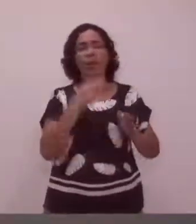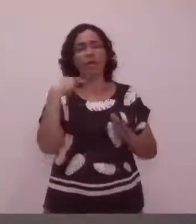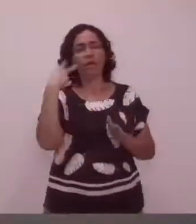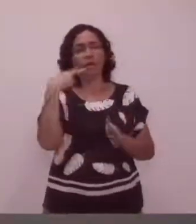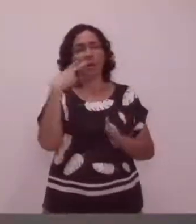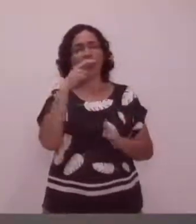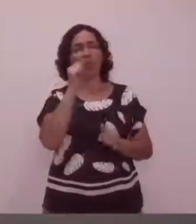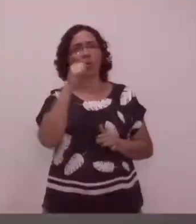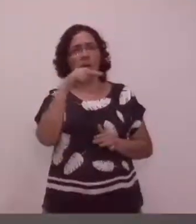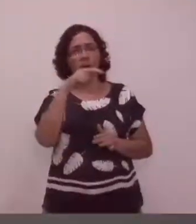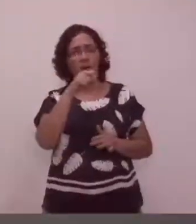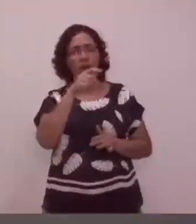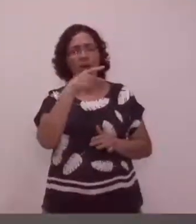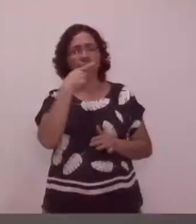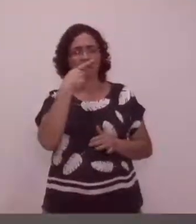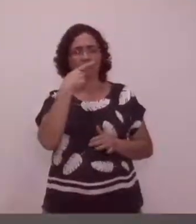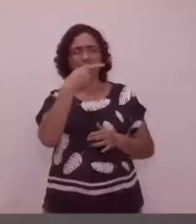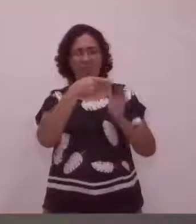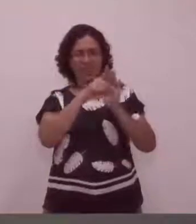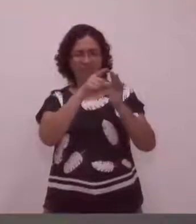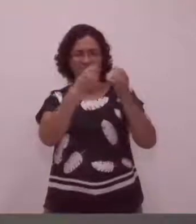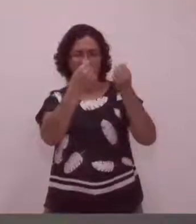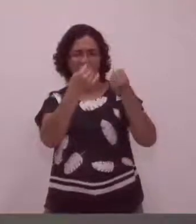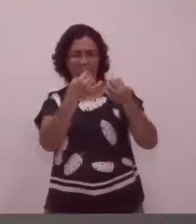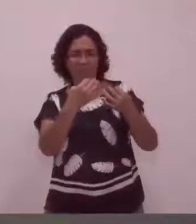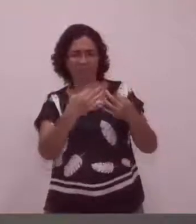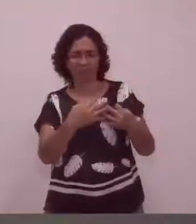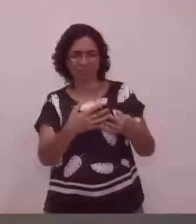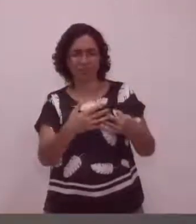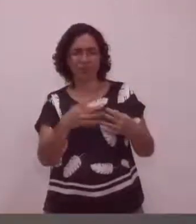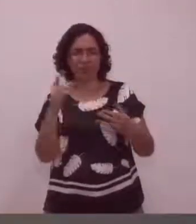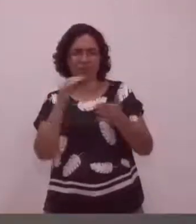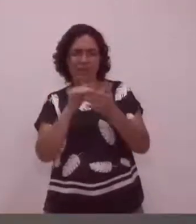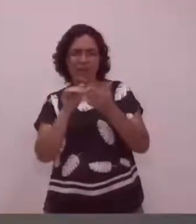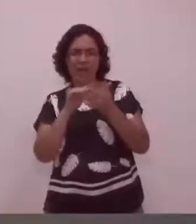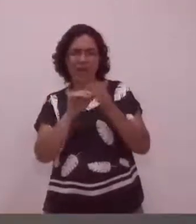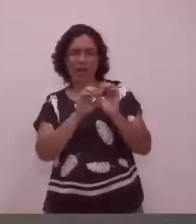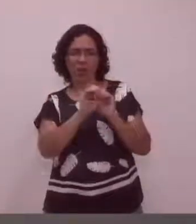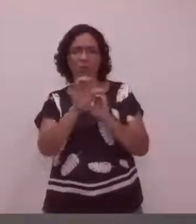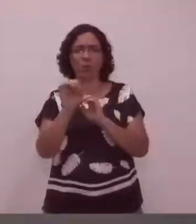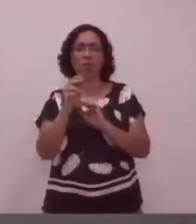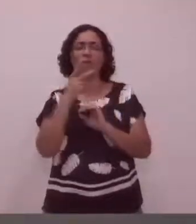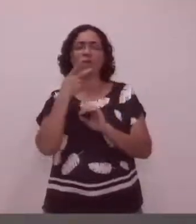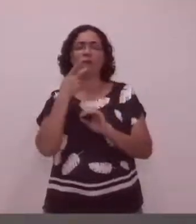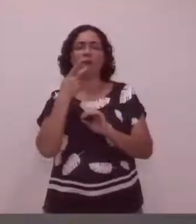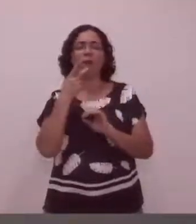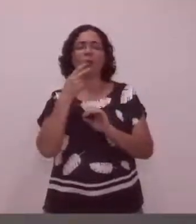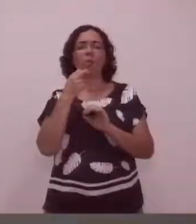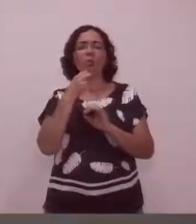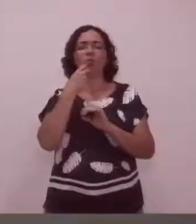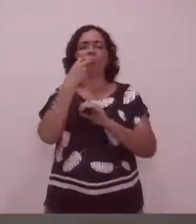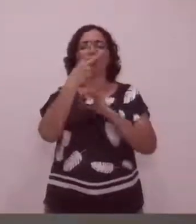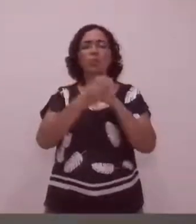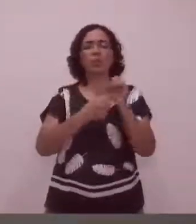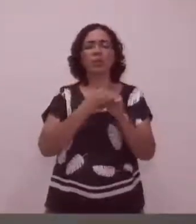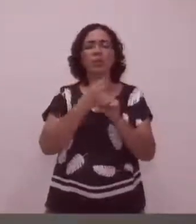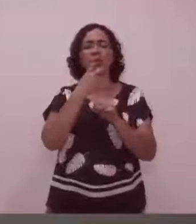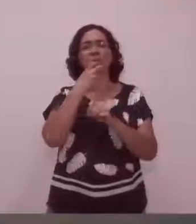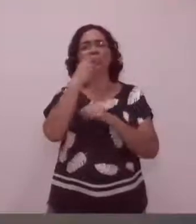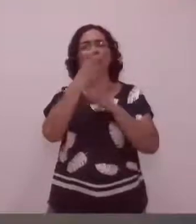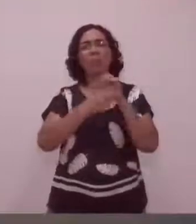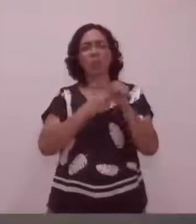você cobrou aí na justificativa do voto, o secretário de educação, na questão do bienio do cuinquênio.